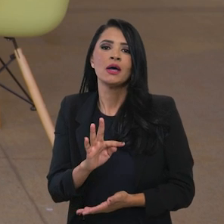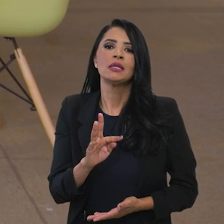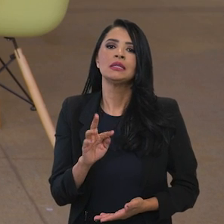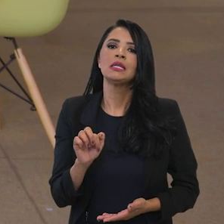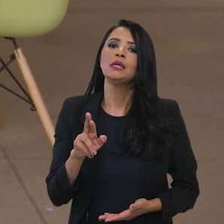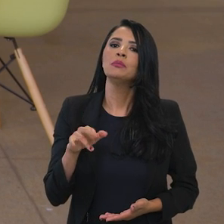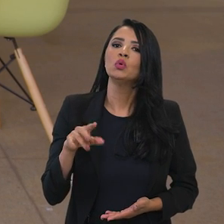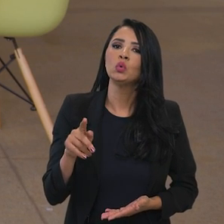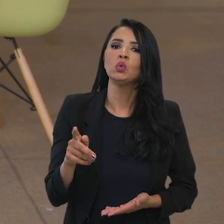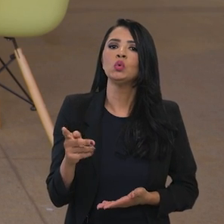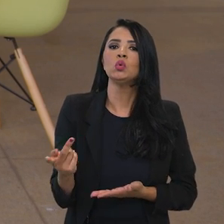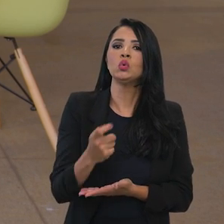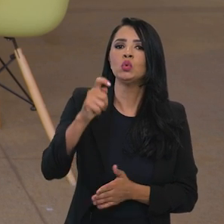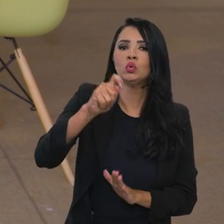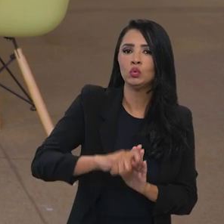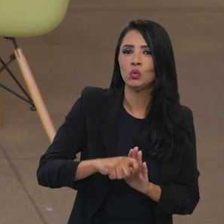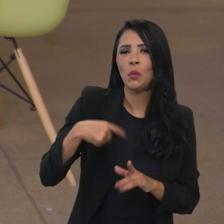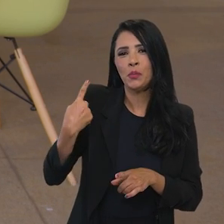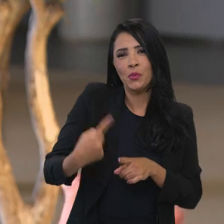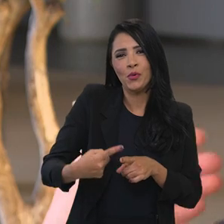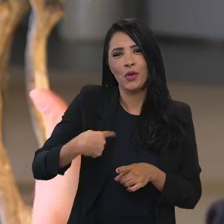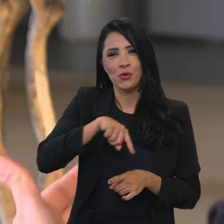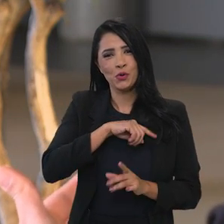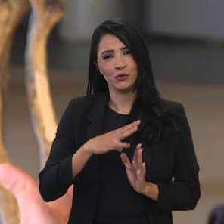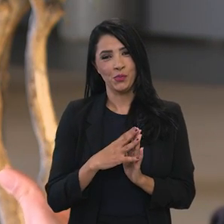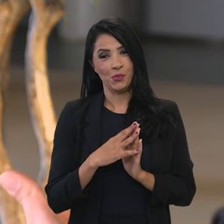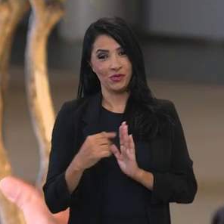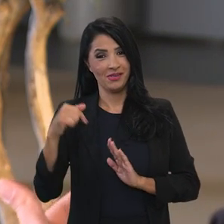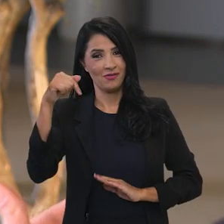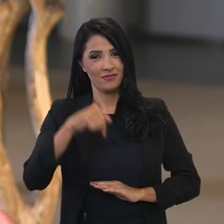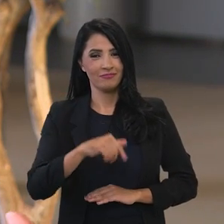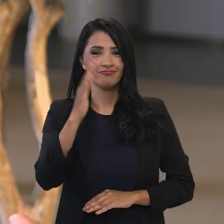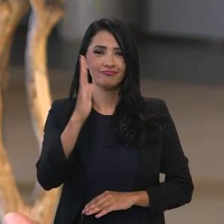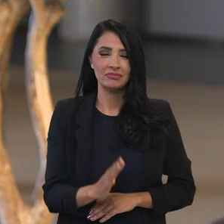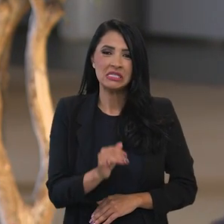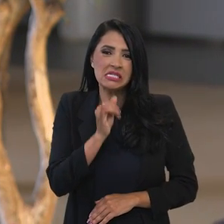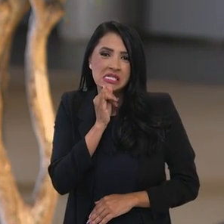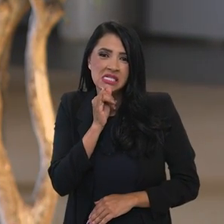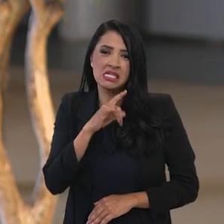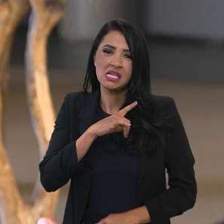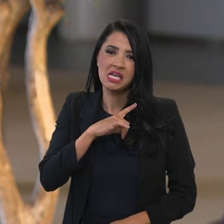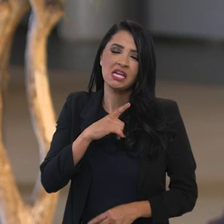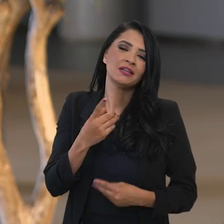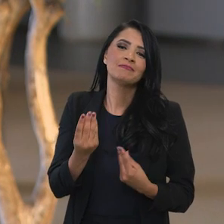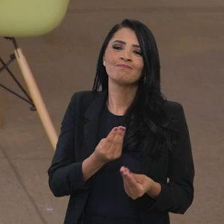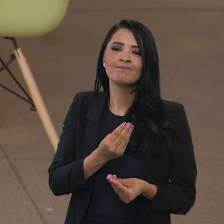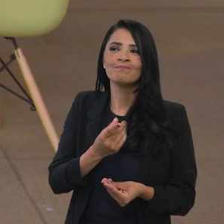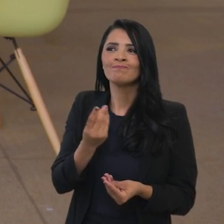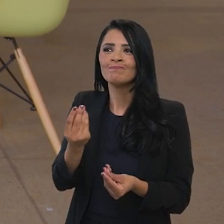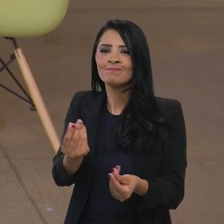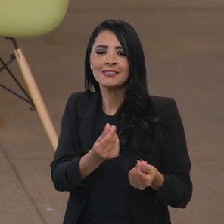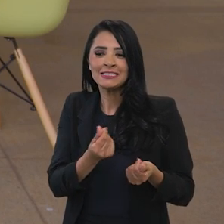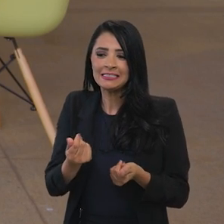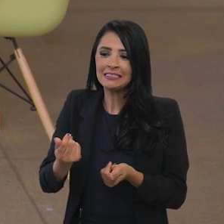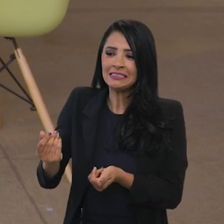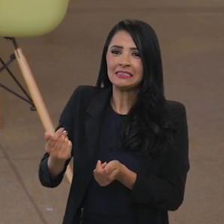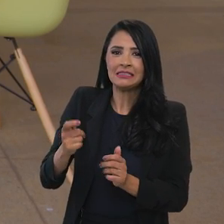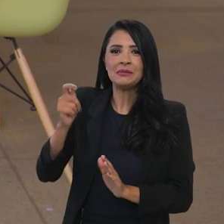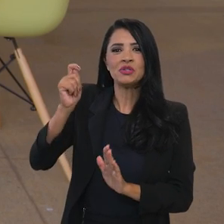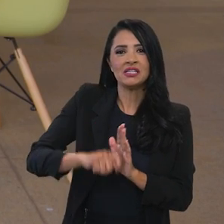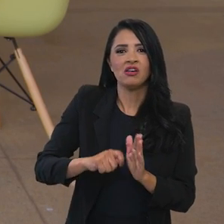resíduos de tributação que são exportados, ou seja, fazendo com que o produto brasileiro seja menos